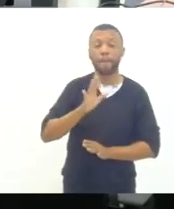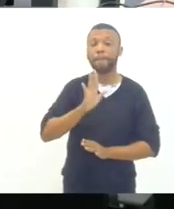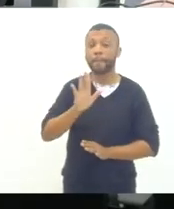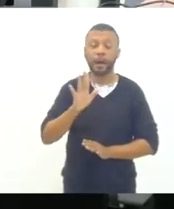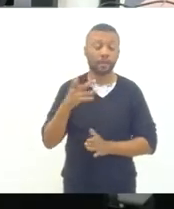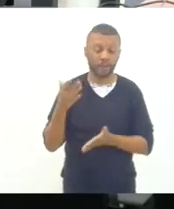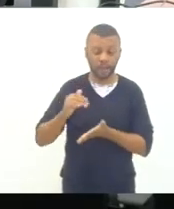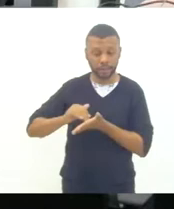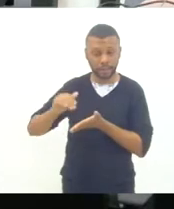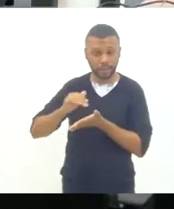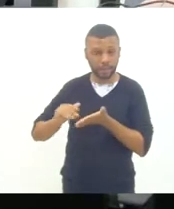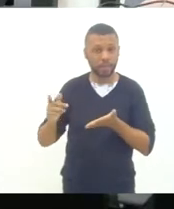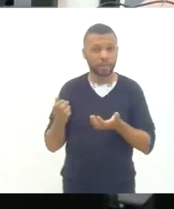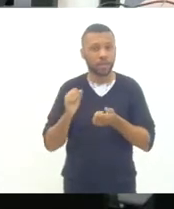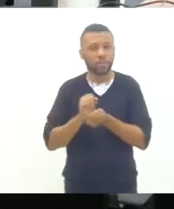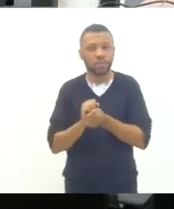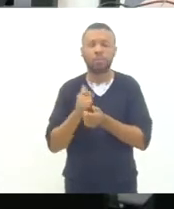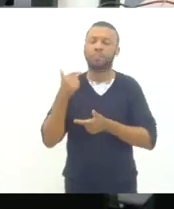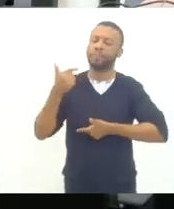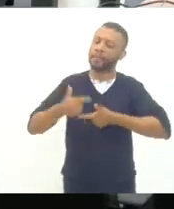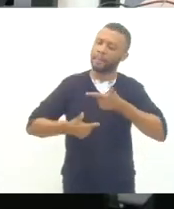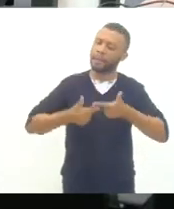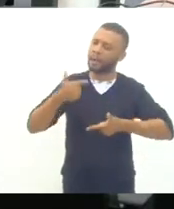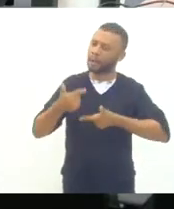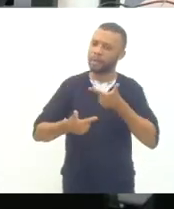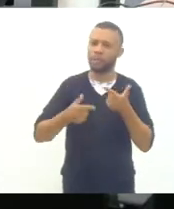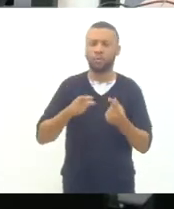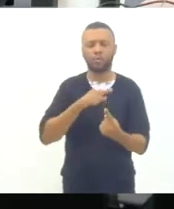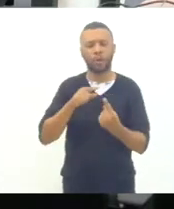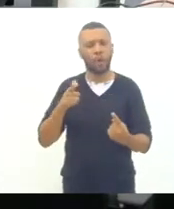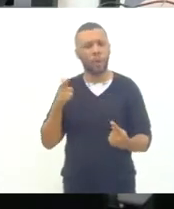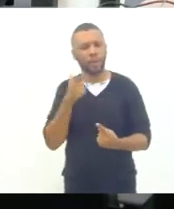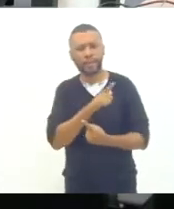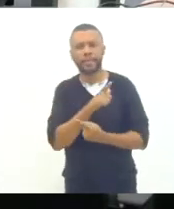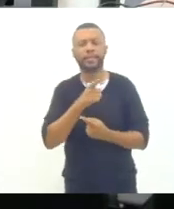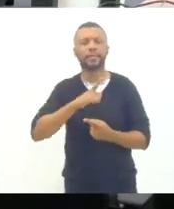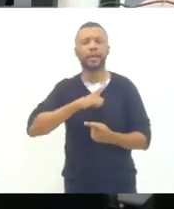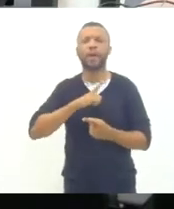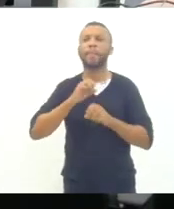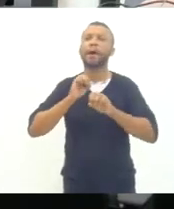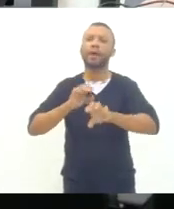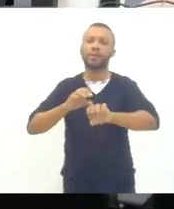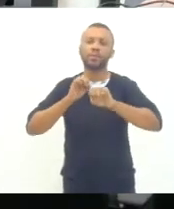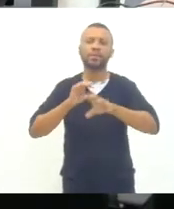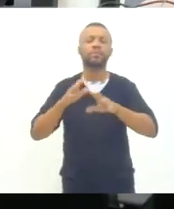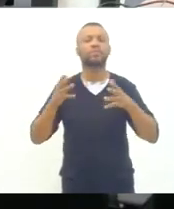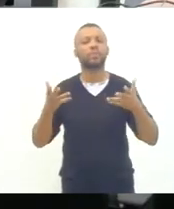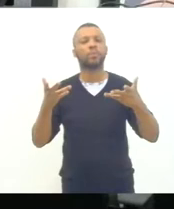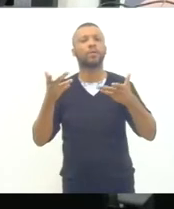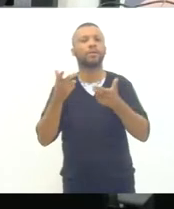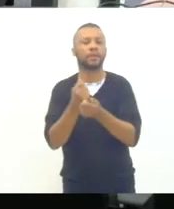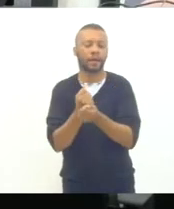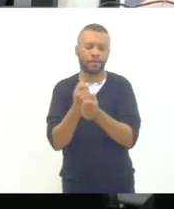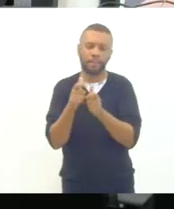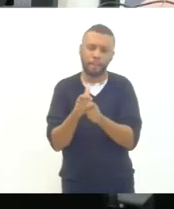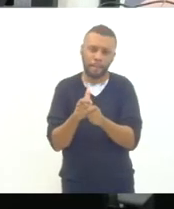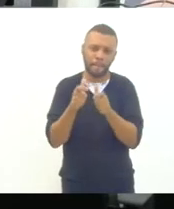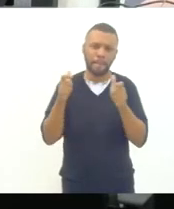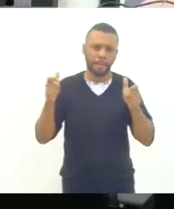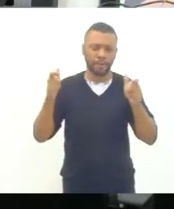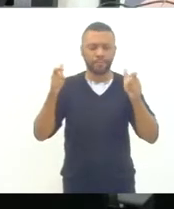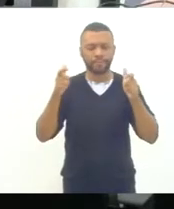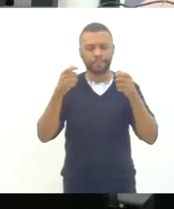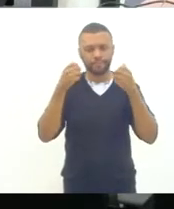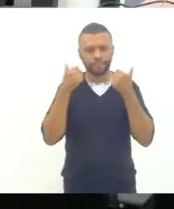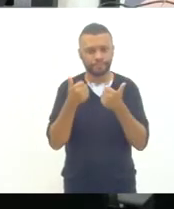aqui trabalhando muito para que a gente consiga uma educação de cada vez maior qualidade tá